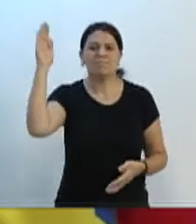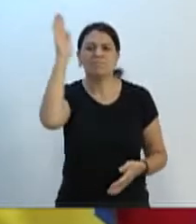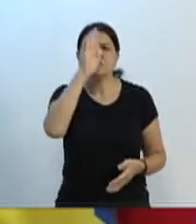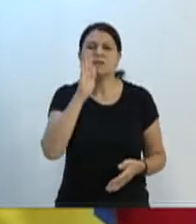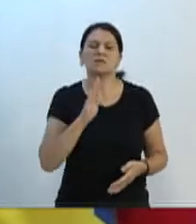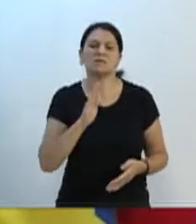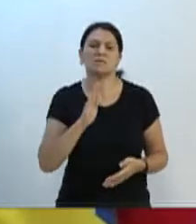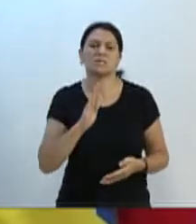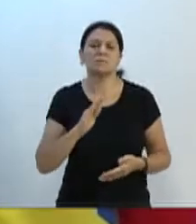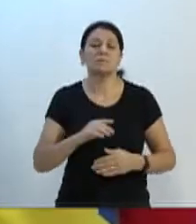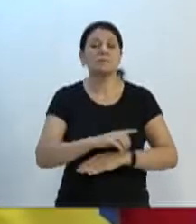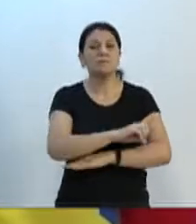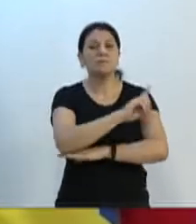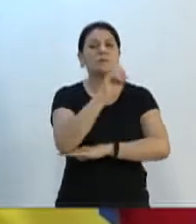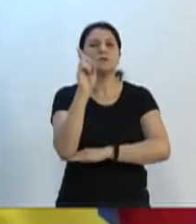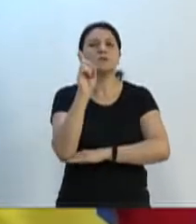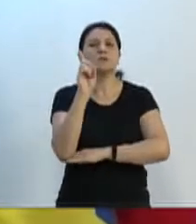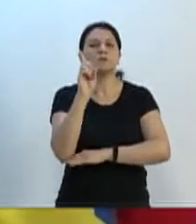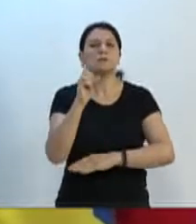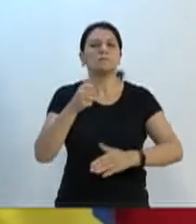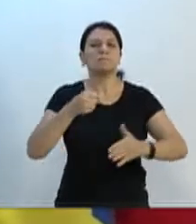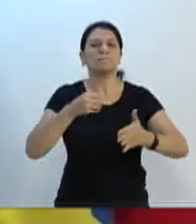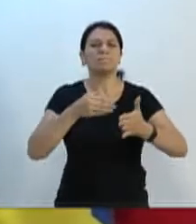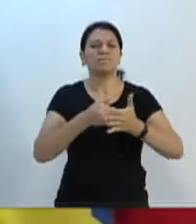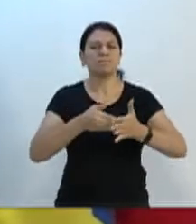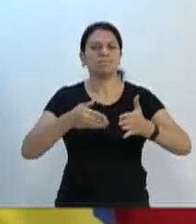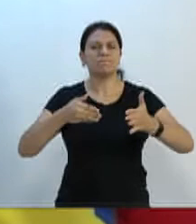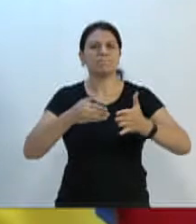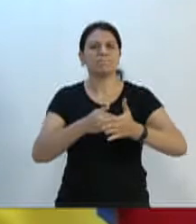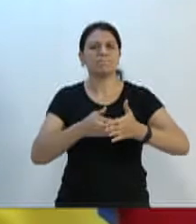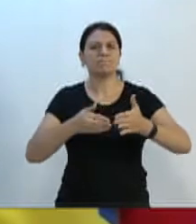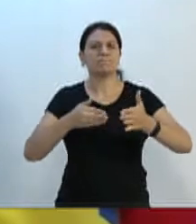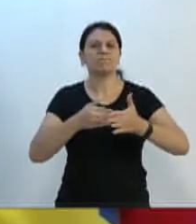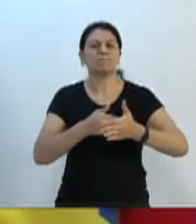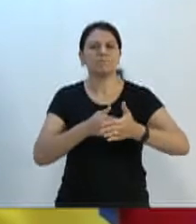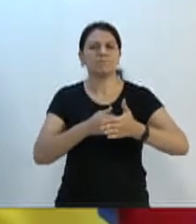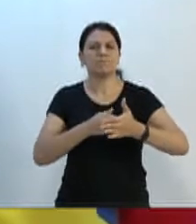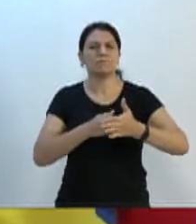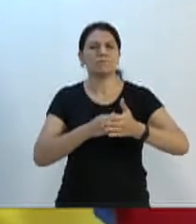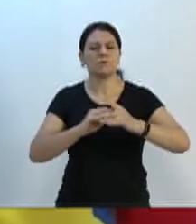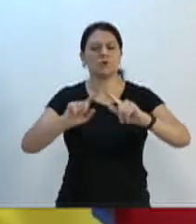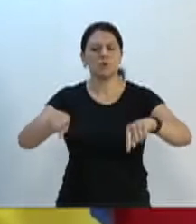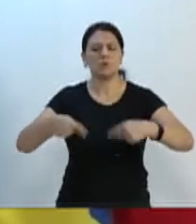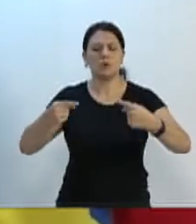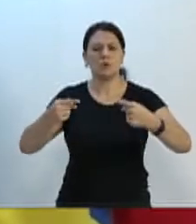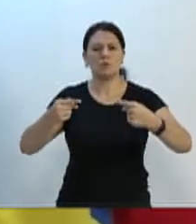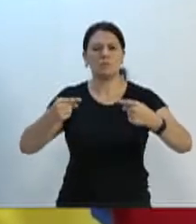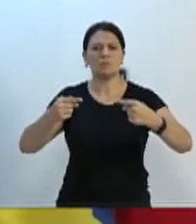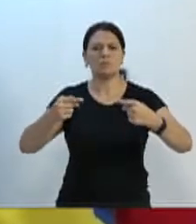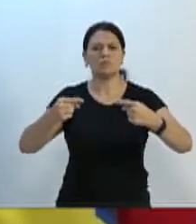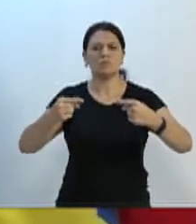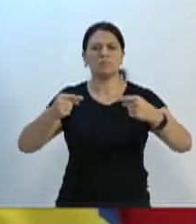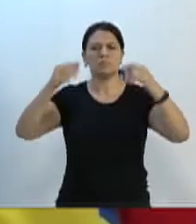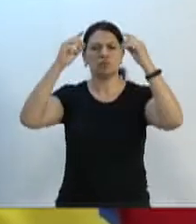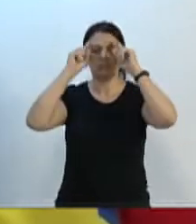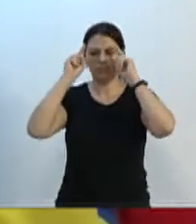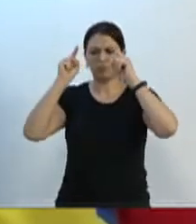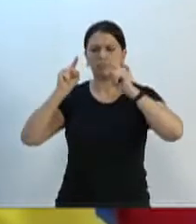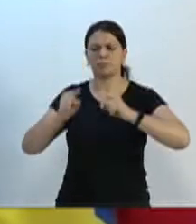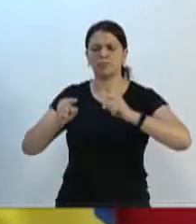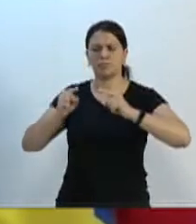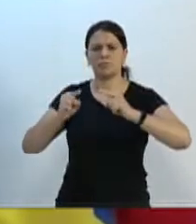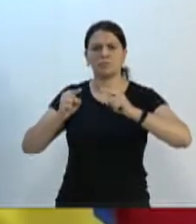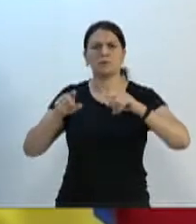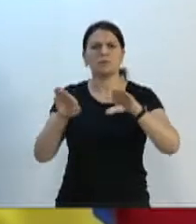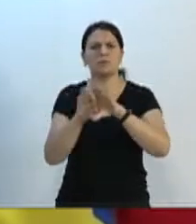Dia de resistência contra o autoritarismo, as ameaças do governo contra a